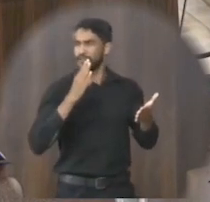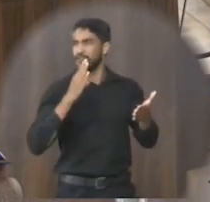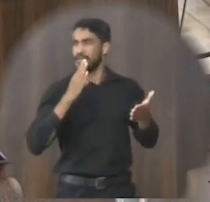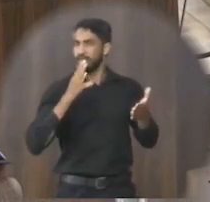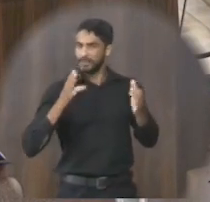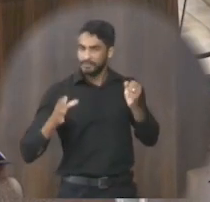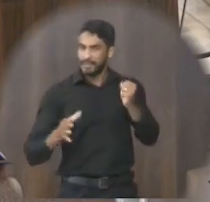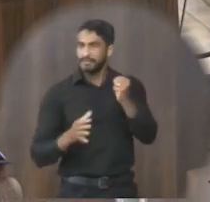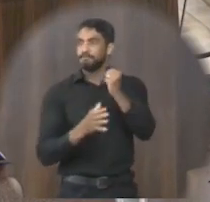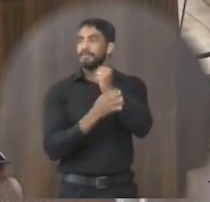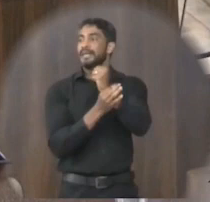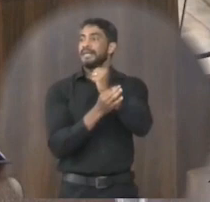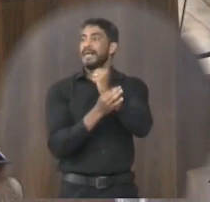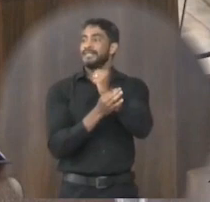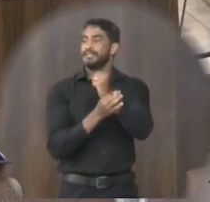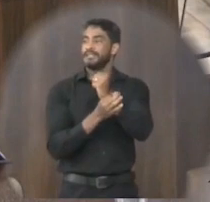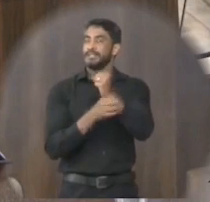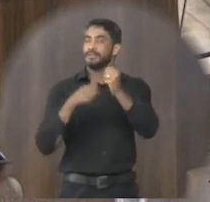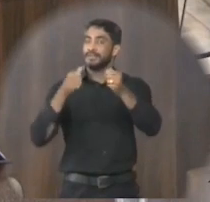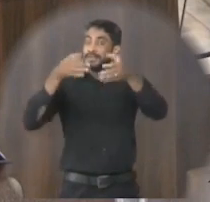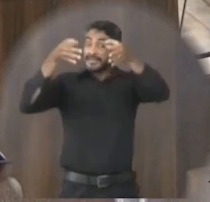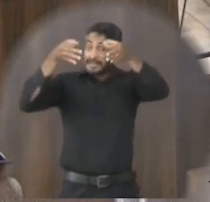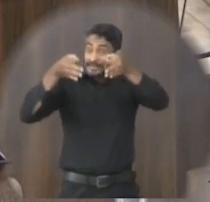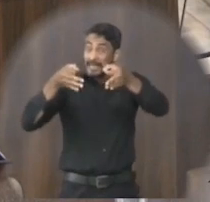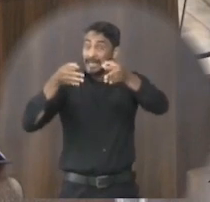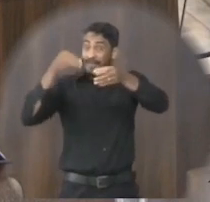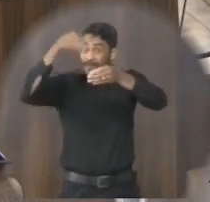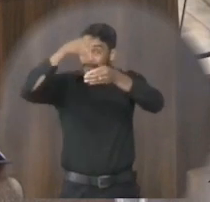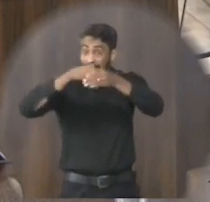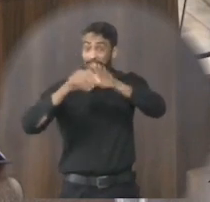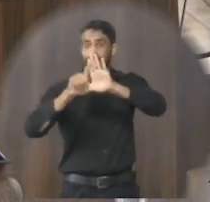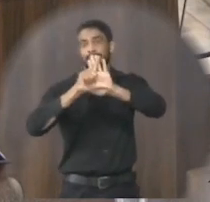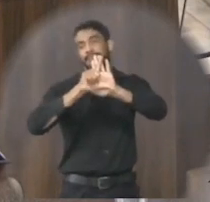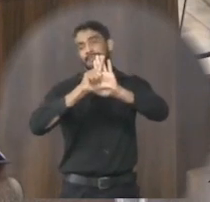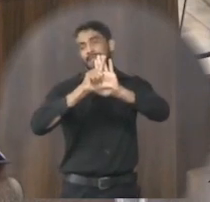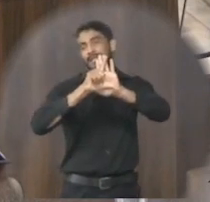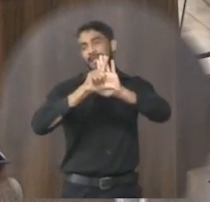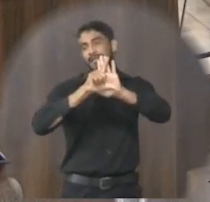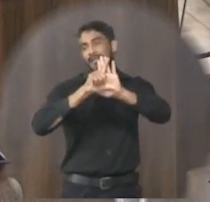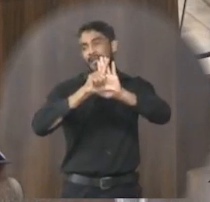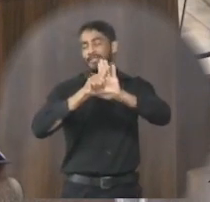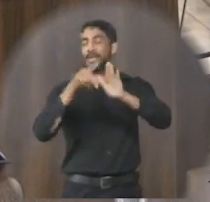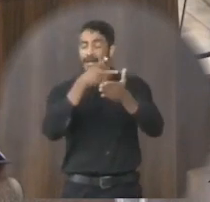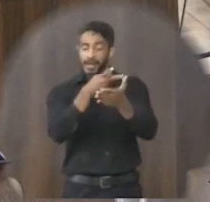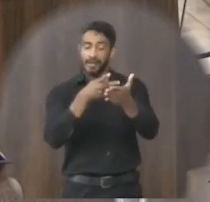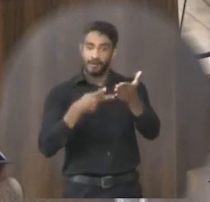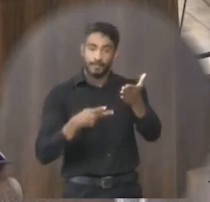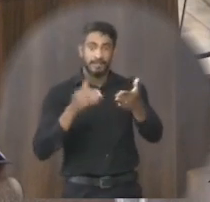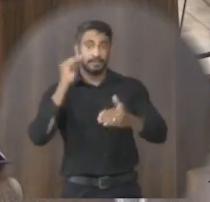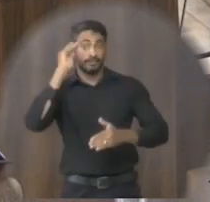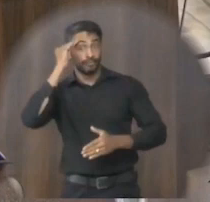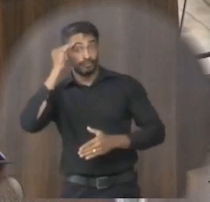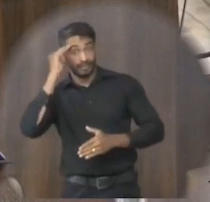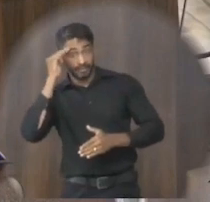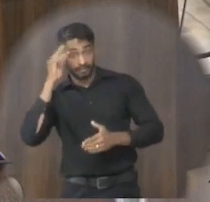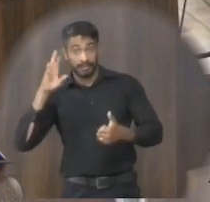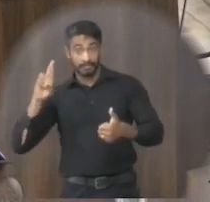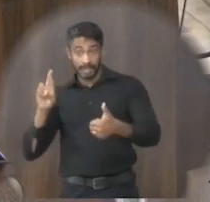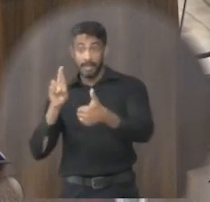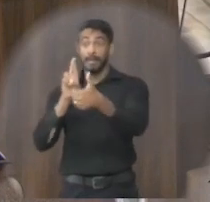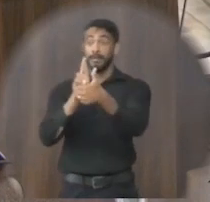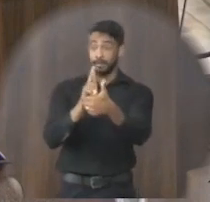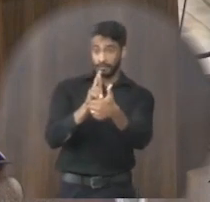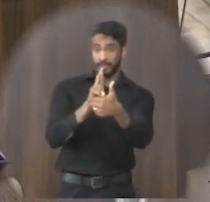garantir que esteja dentro da legalidade isso é um parecer no entendimento da procuradora